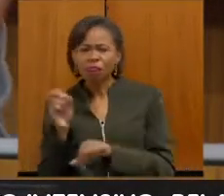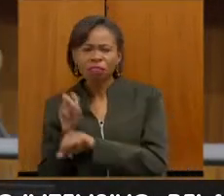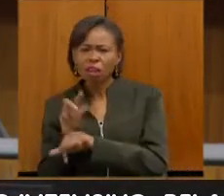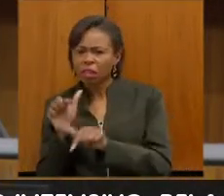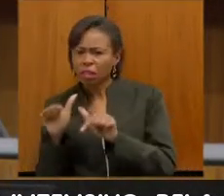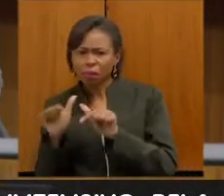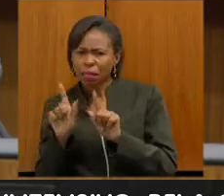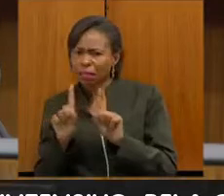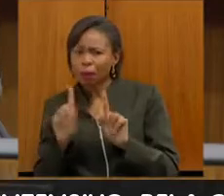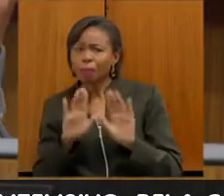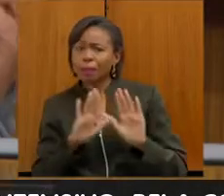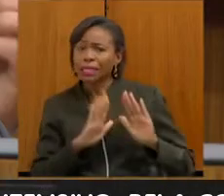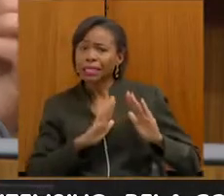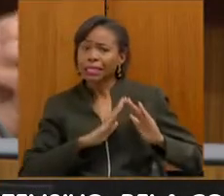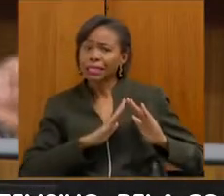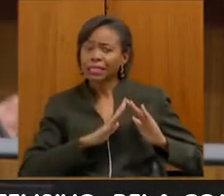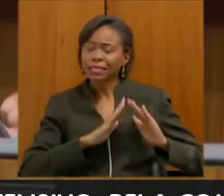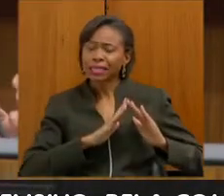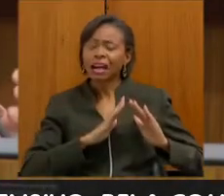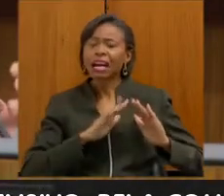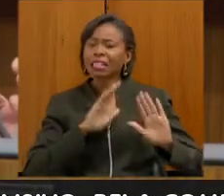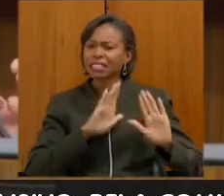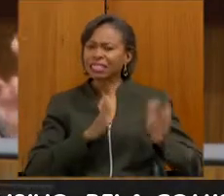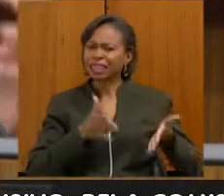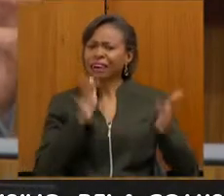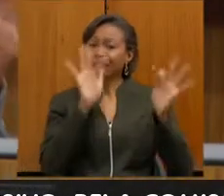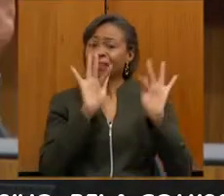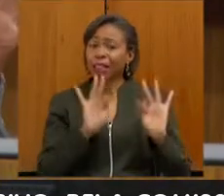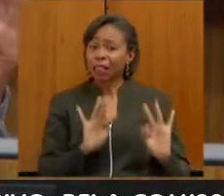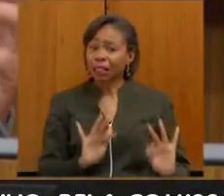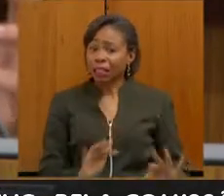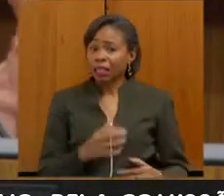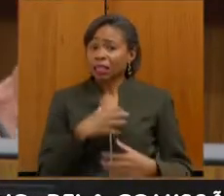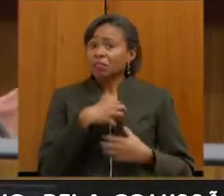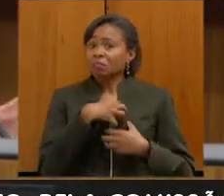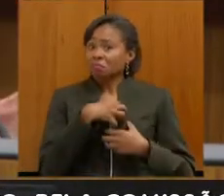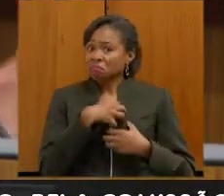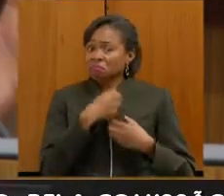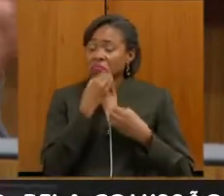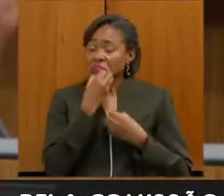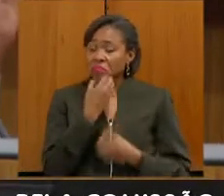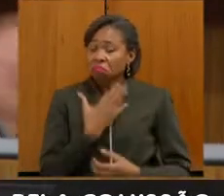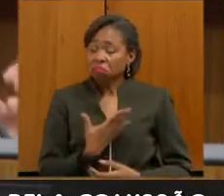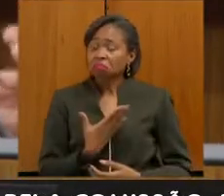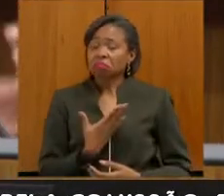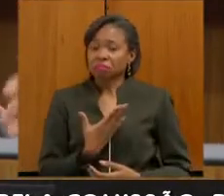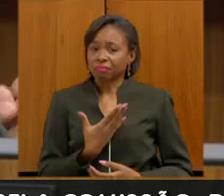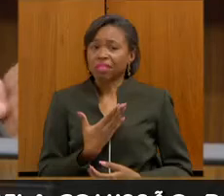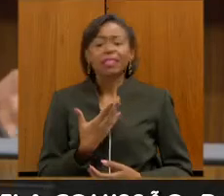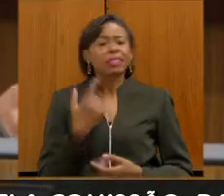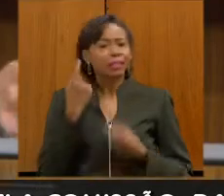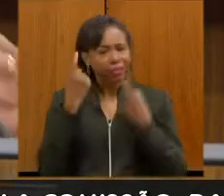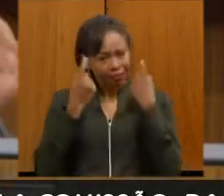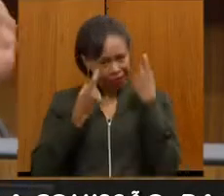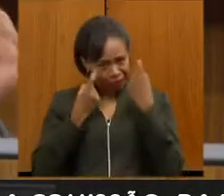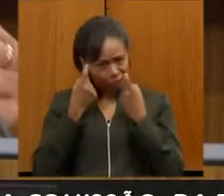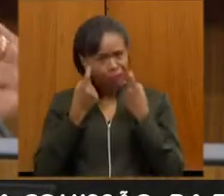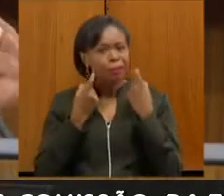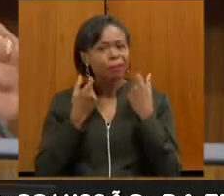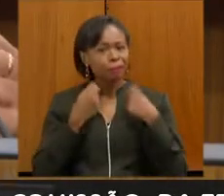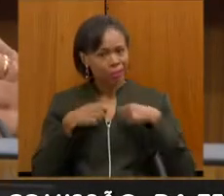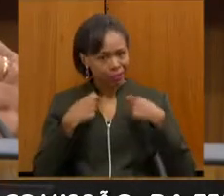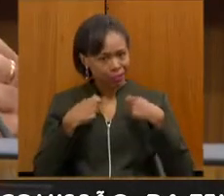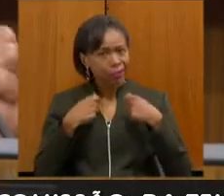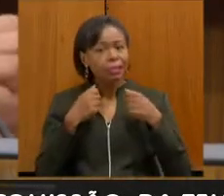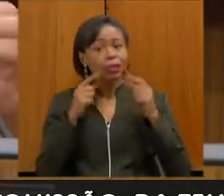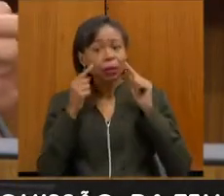casa, ele já se sente realizado infeliz. Então, nós temos que nos preocupar com a felicidade das